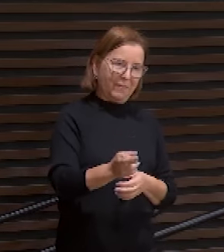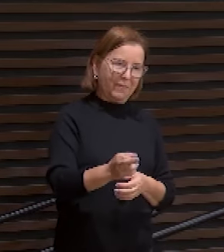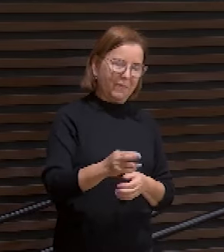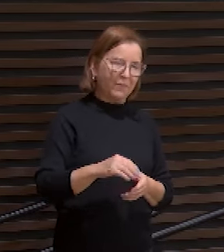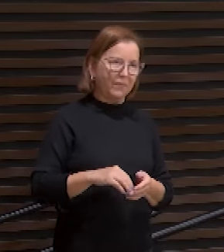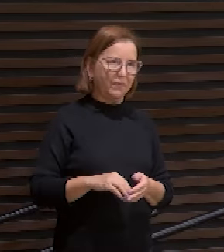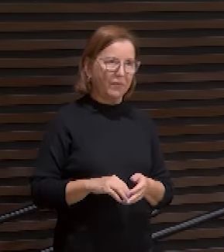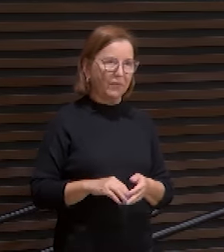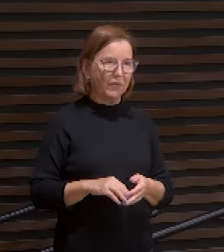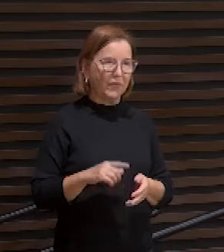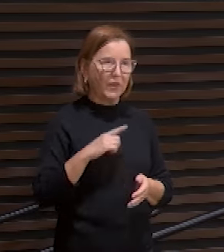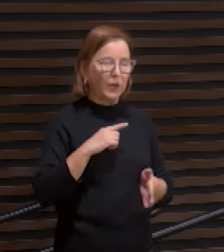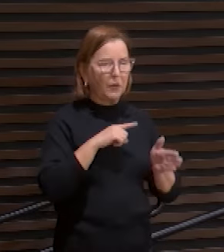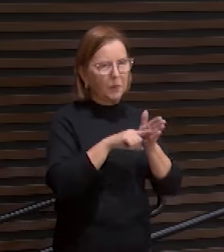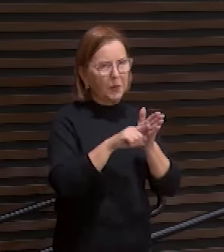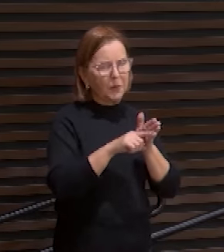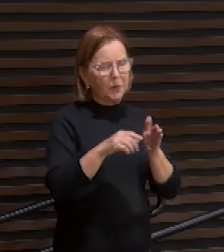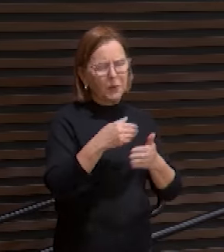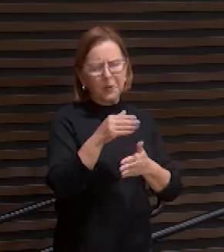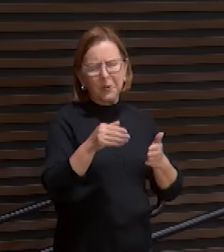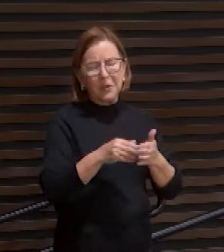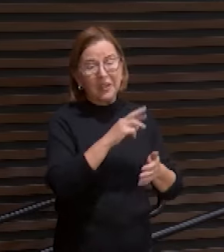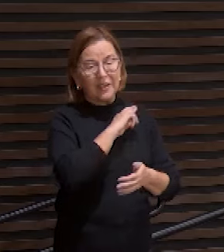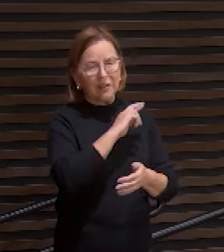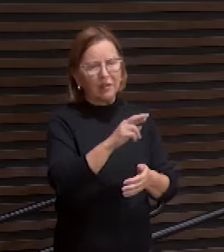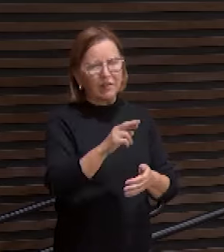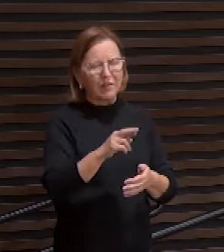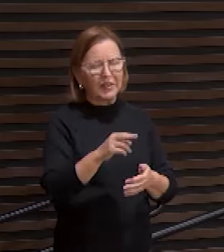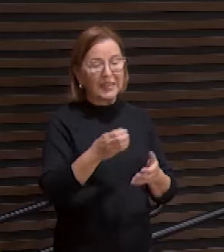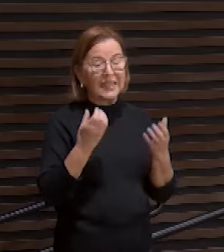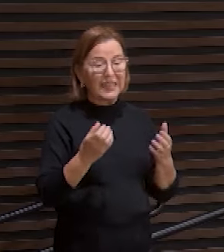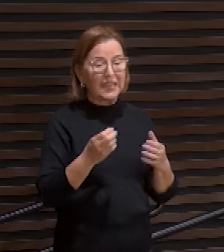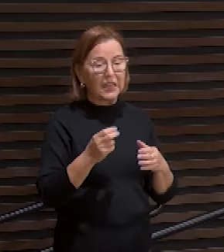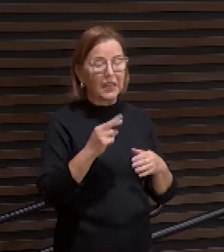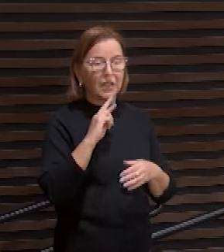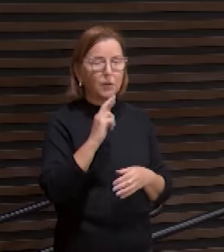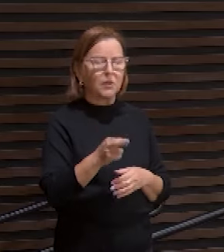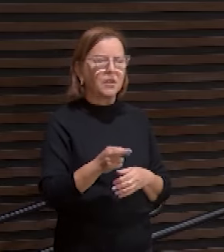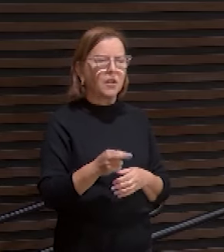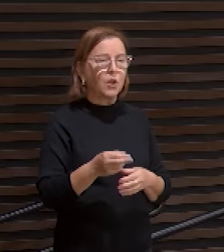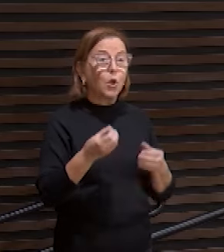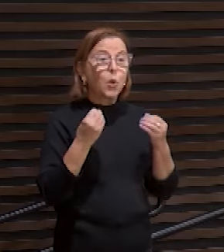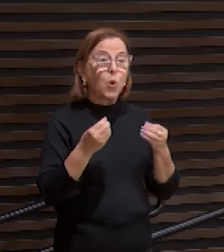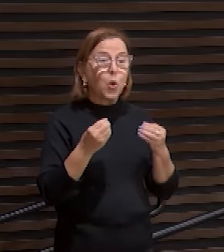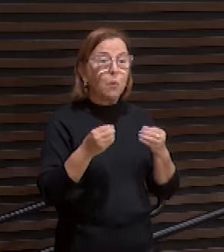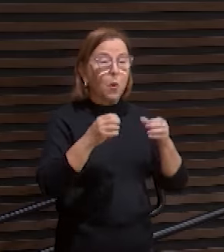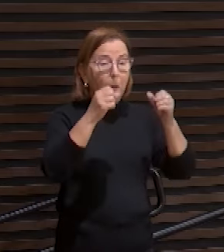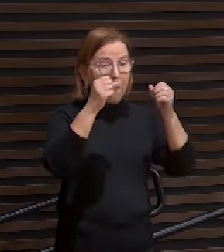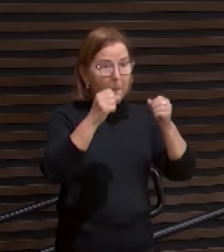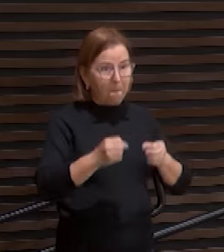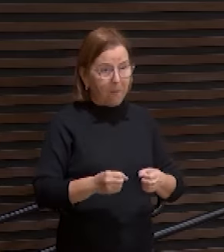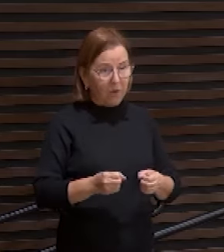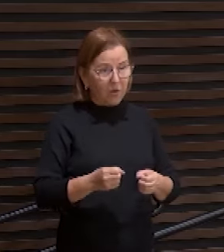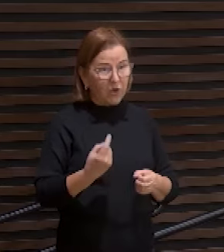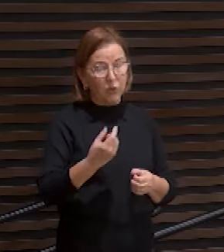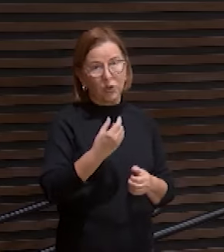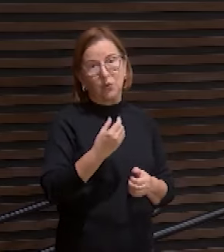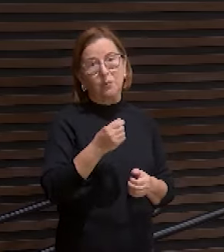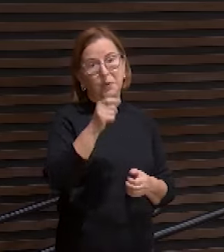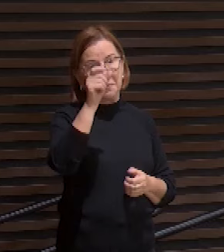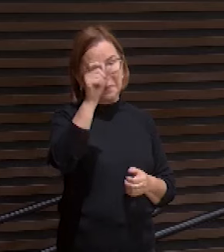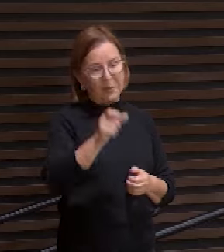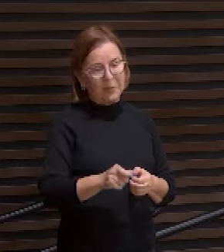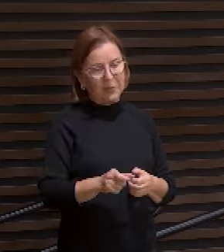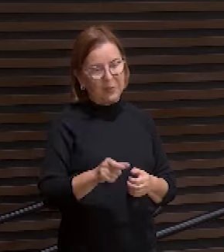Há uma pergunta que todas as religiões procuram responder e a pergunta é como pode um homem ser justo diante de Deus? E seja qual Deus